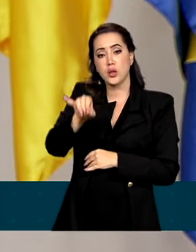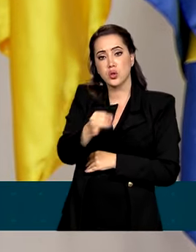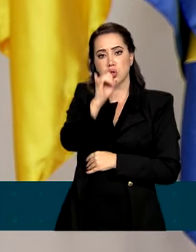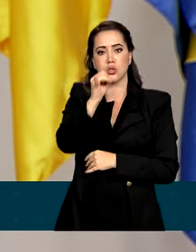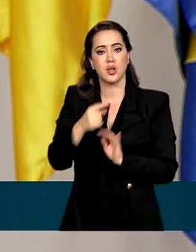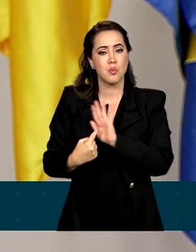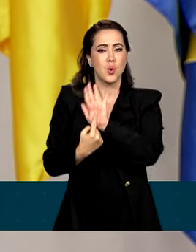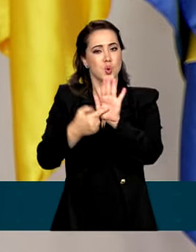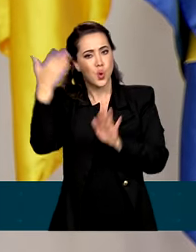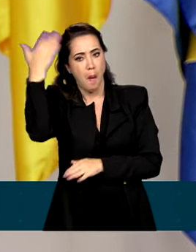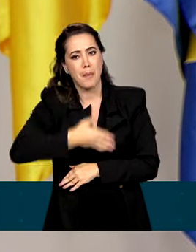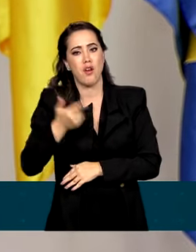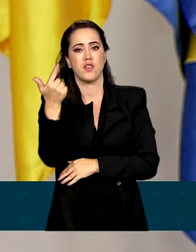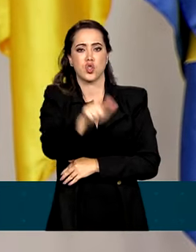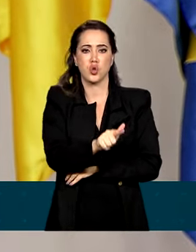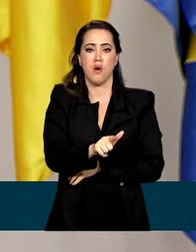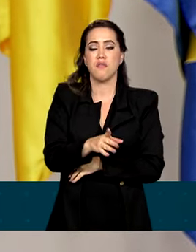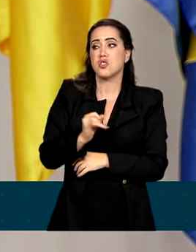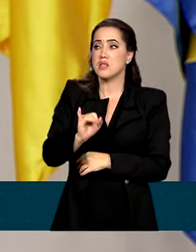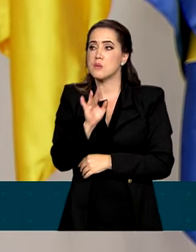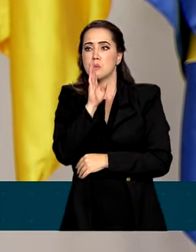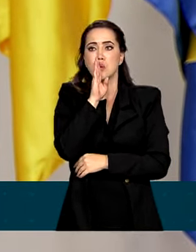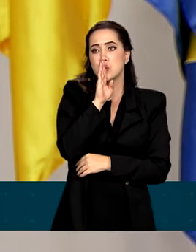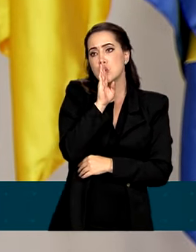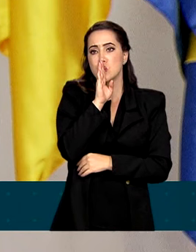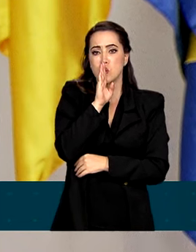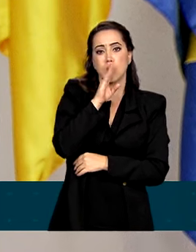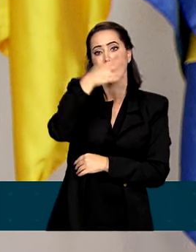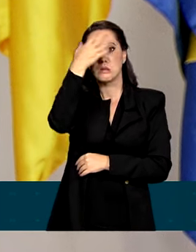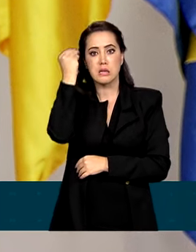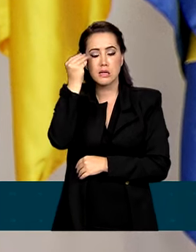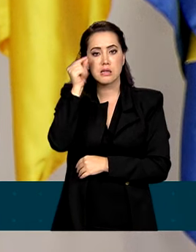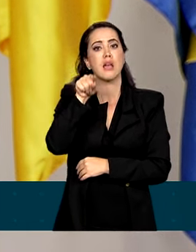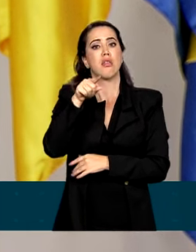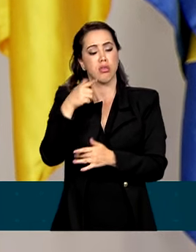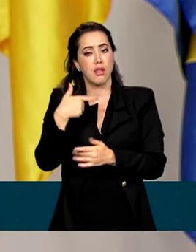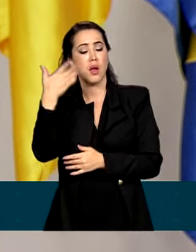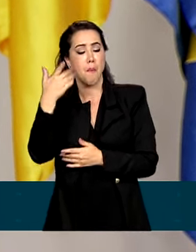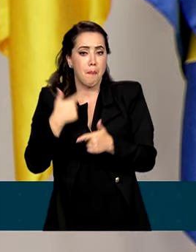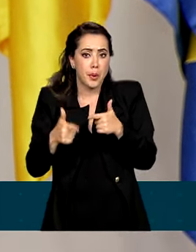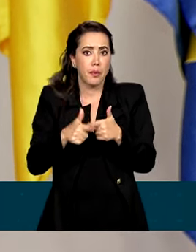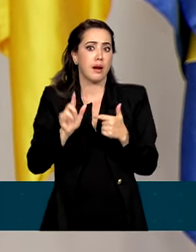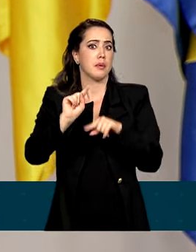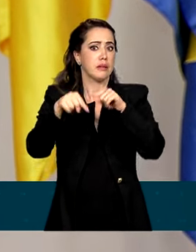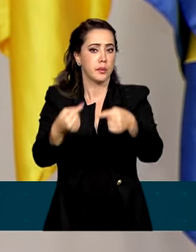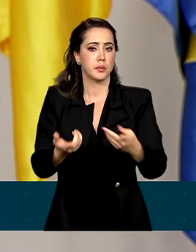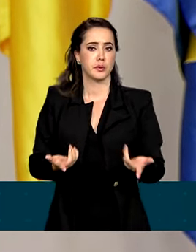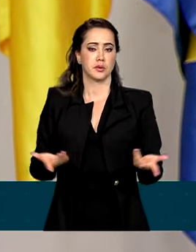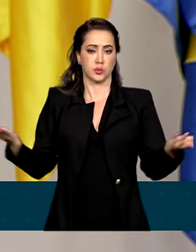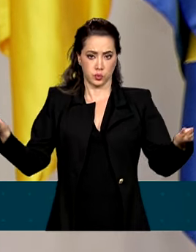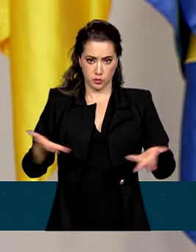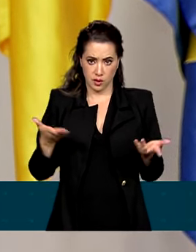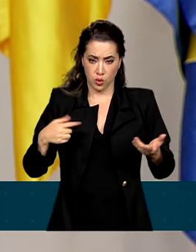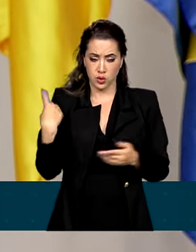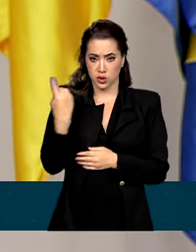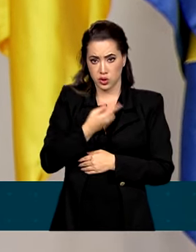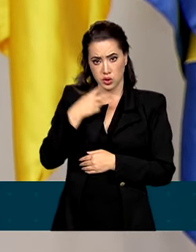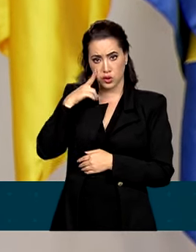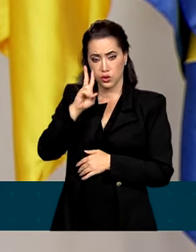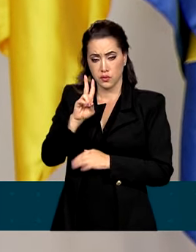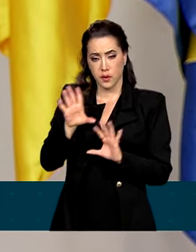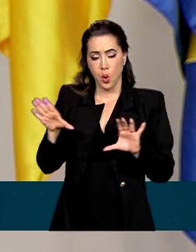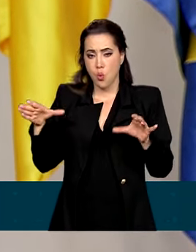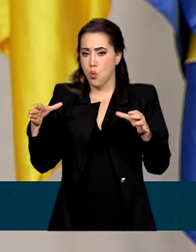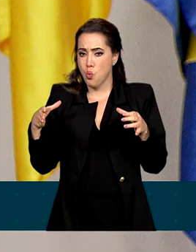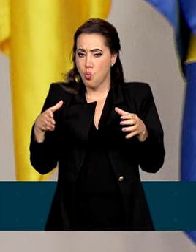e o silenciamento cobram um preço altíssimo de cada um de nós. O que temos hoje, senhoras e senhores, é uma parte